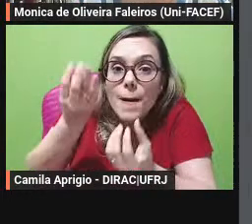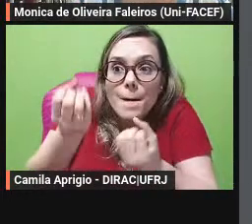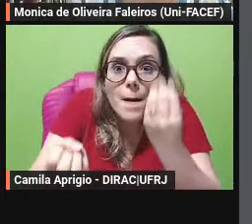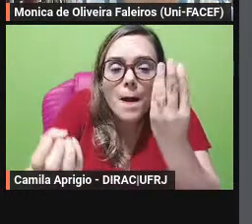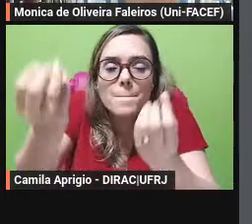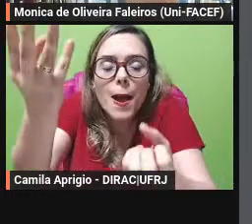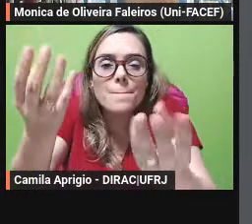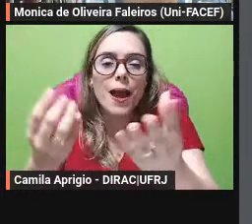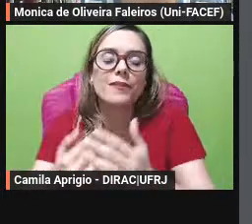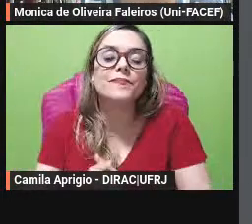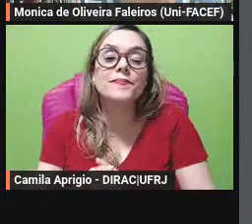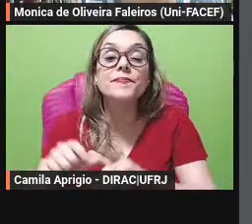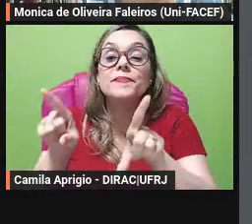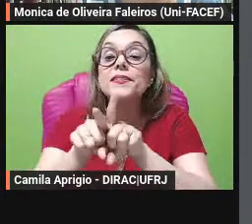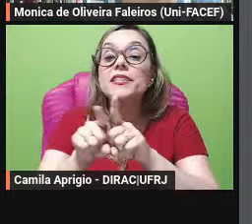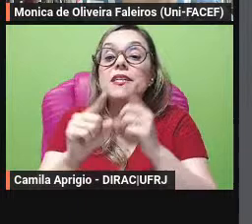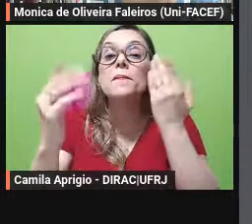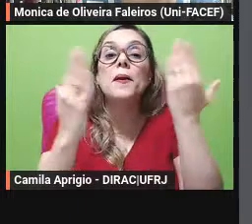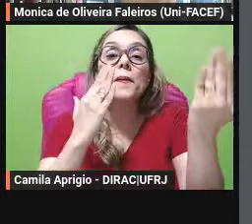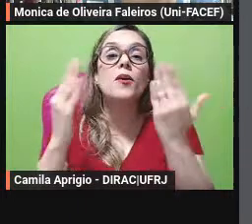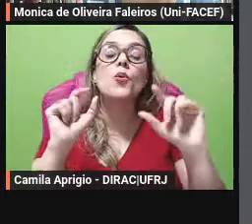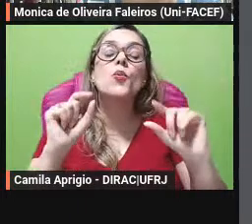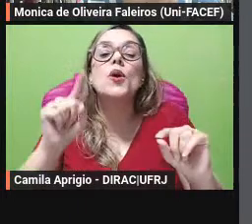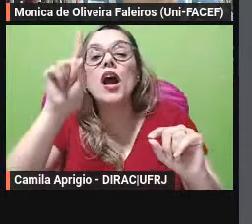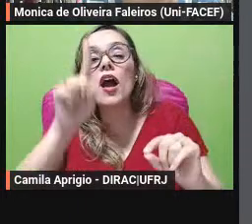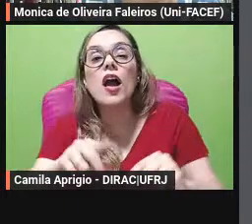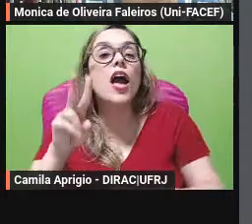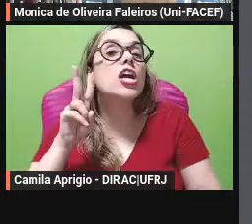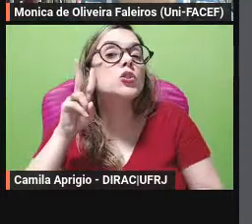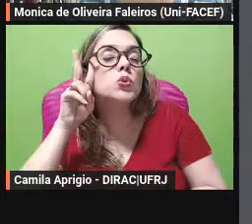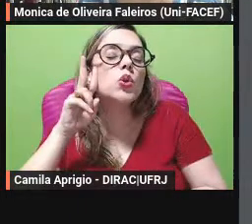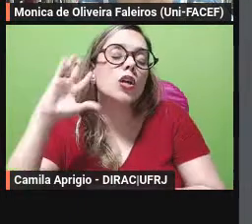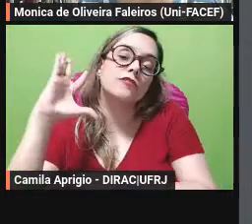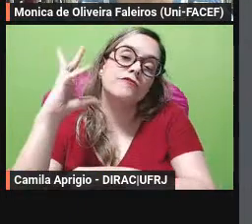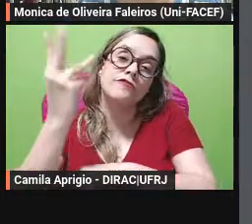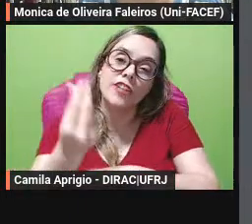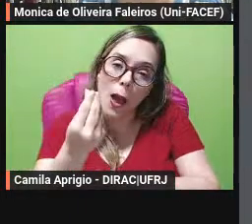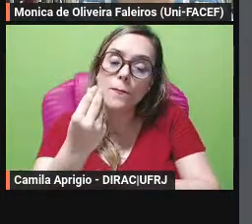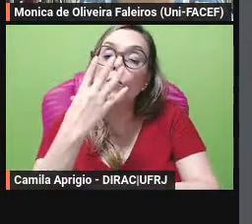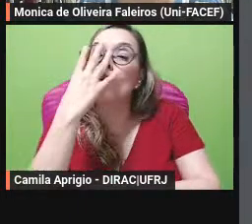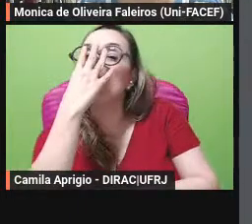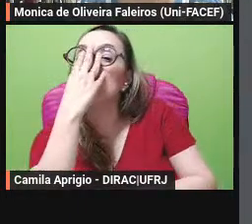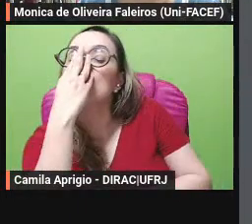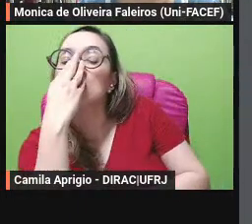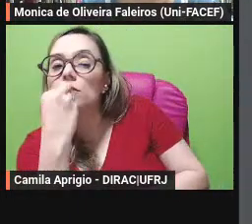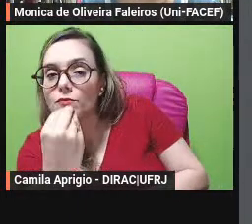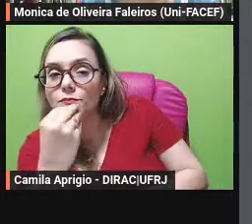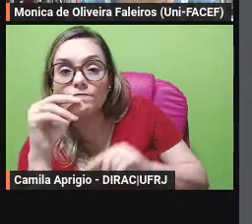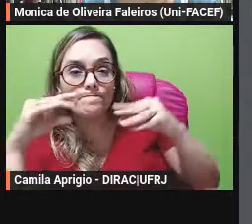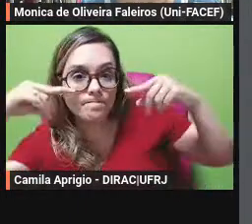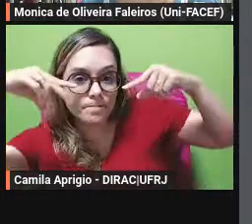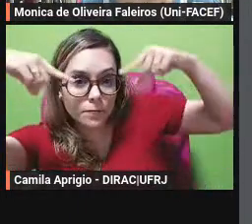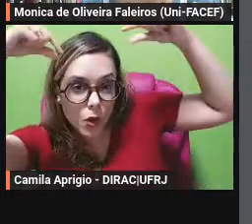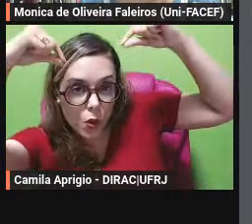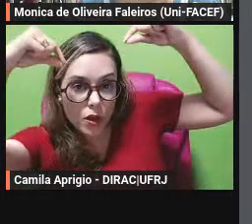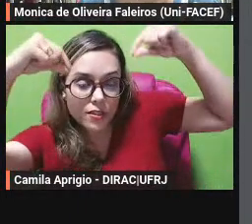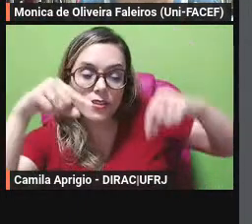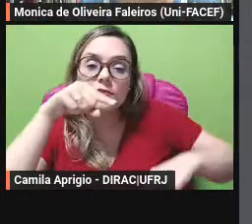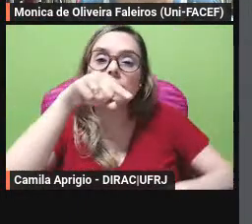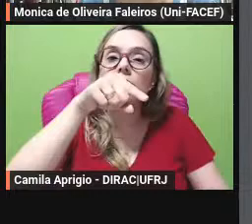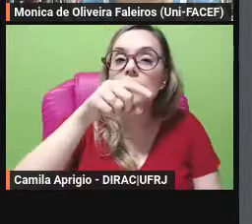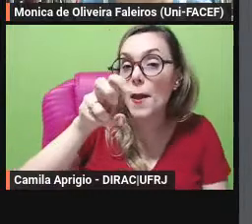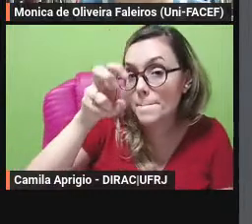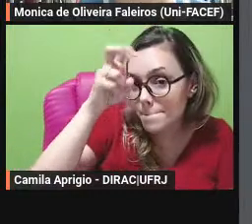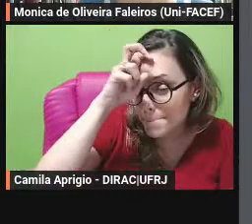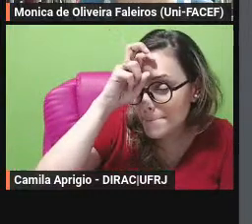o bode como uma versão que teria feito a partir da tradição publica em fábulas fablosas de 64 sob